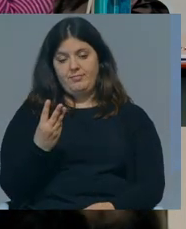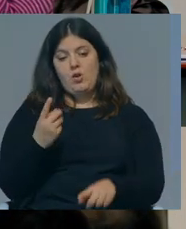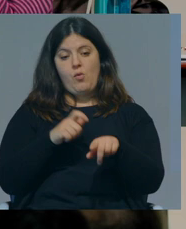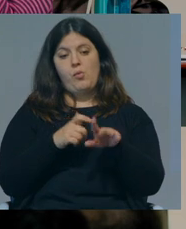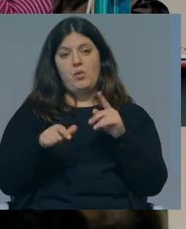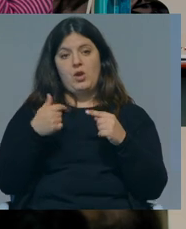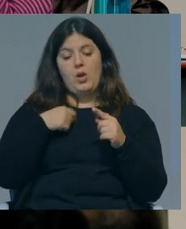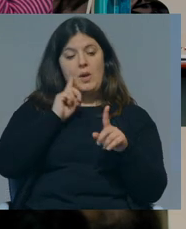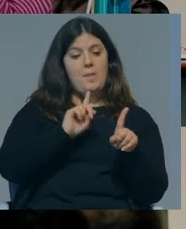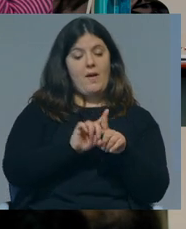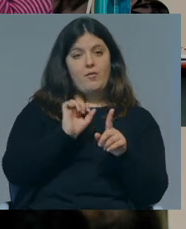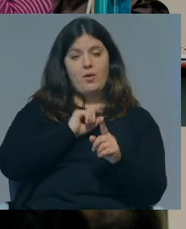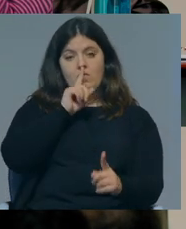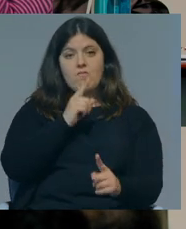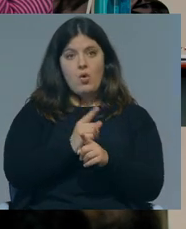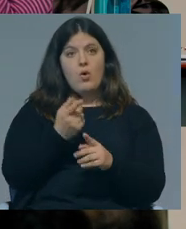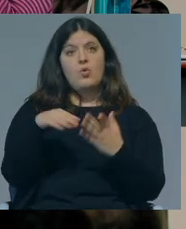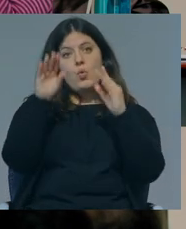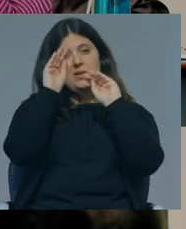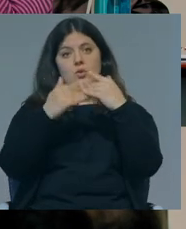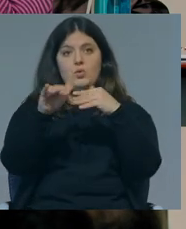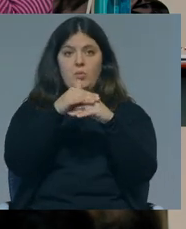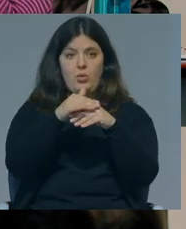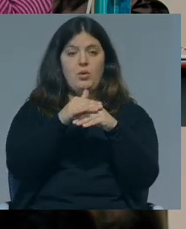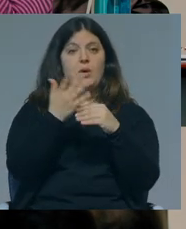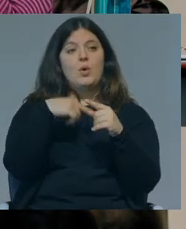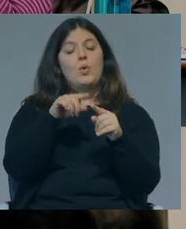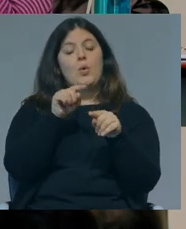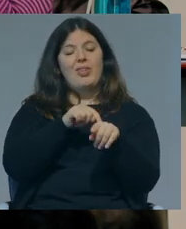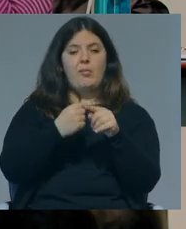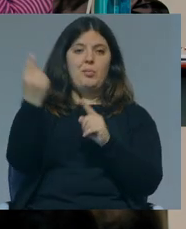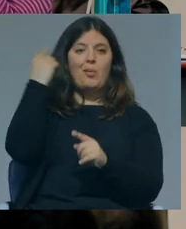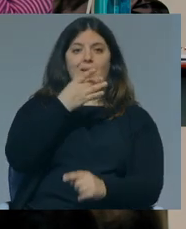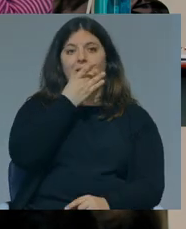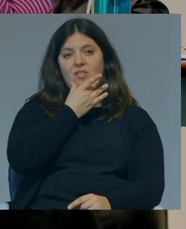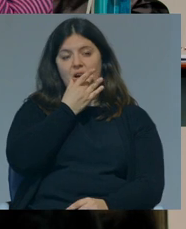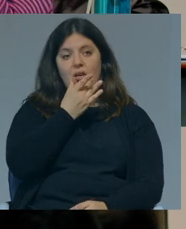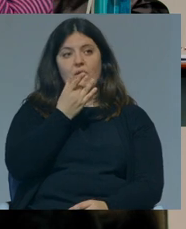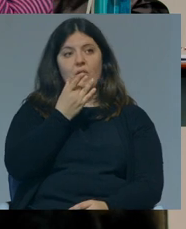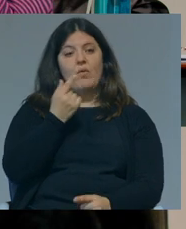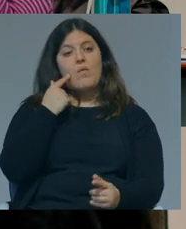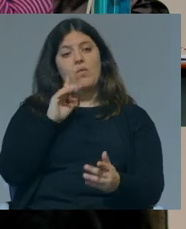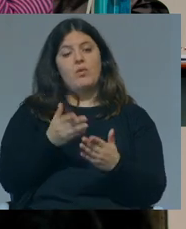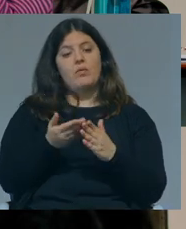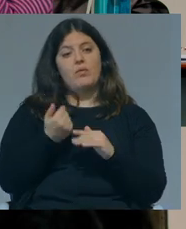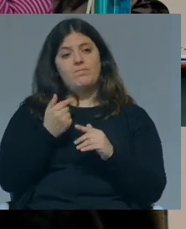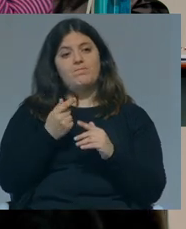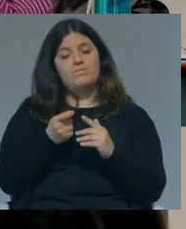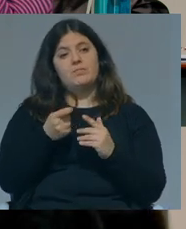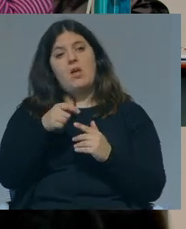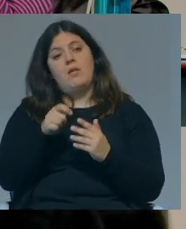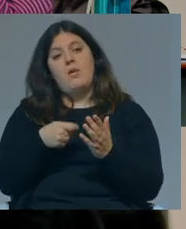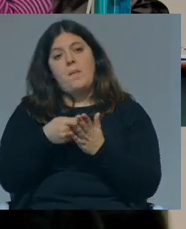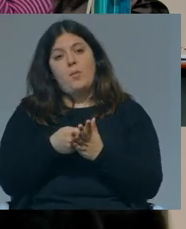altura em que eu e a minha irmã estávamos no ensino superior ao mesmo tempo. E no tempo de Cavaco Silva foram instituídas as propinas, e a minha mãe teve que fazer um